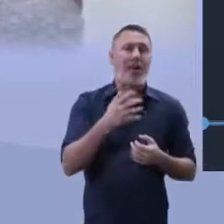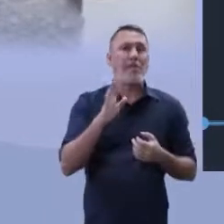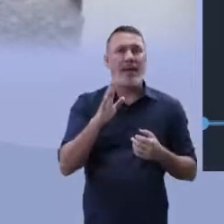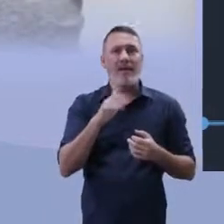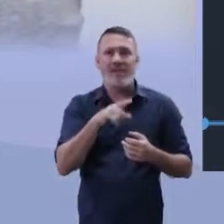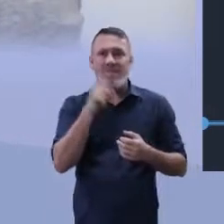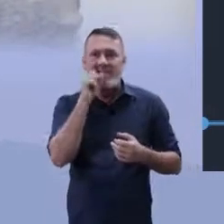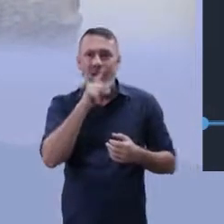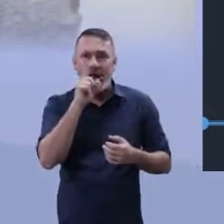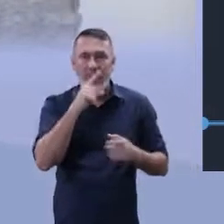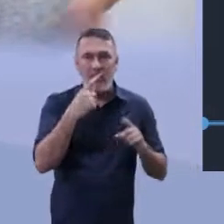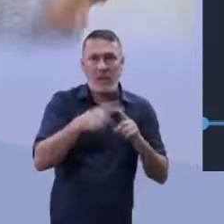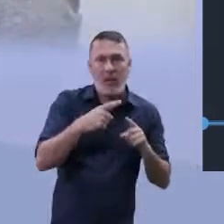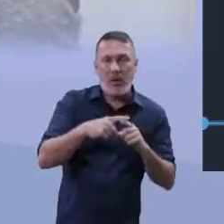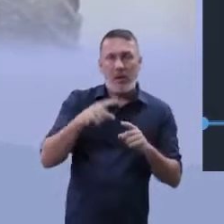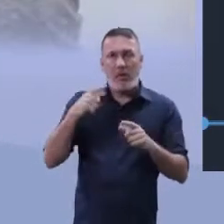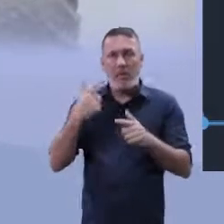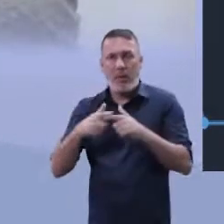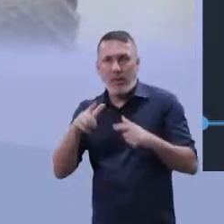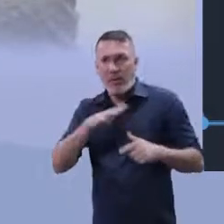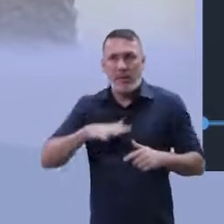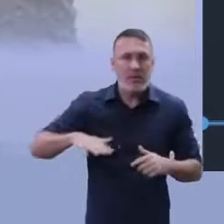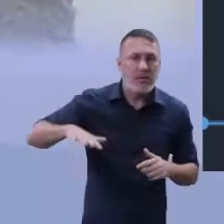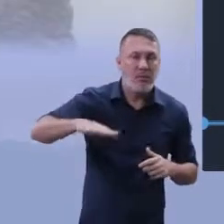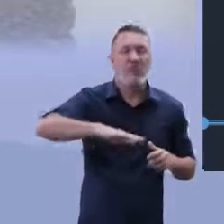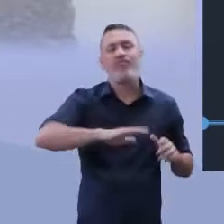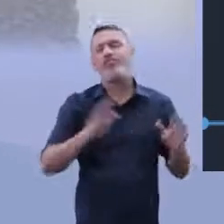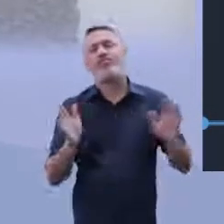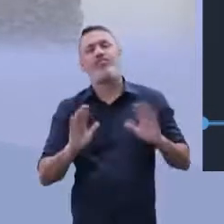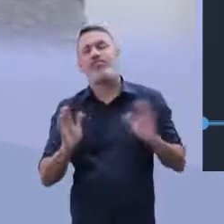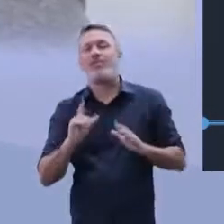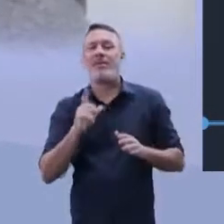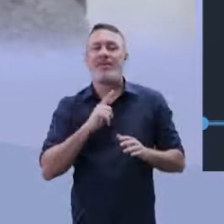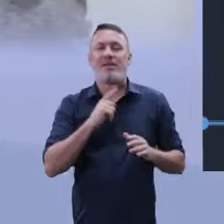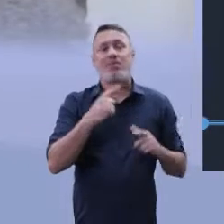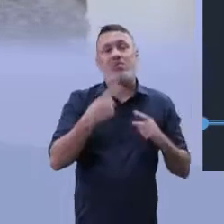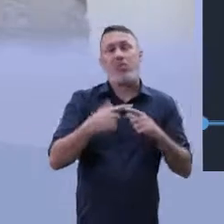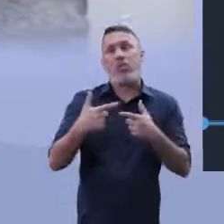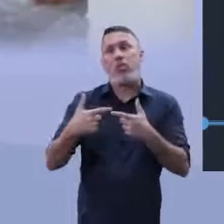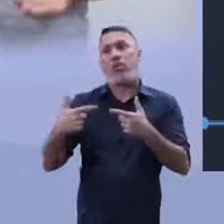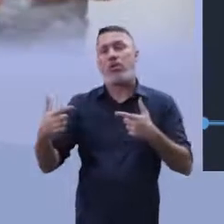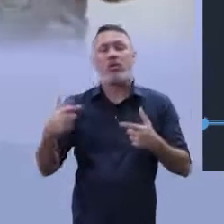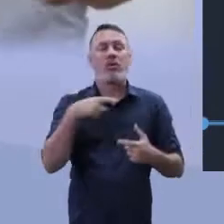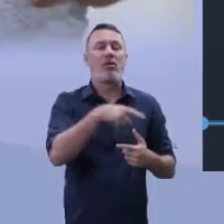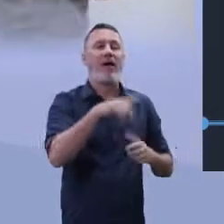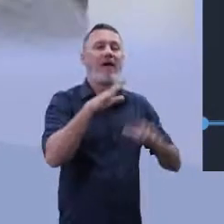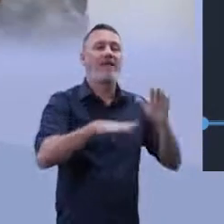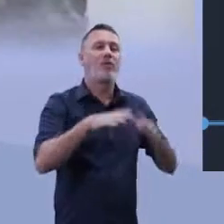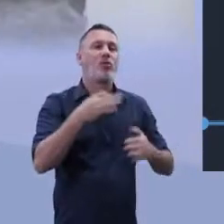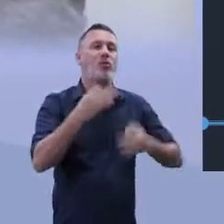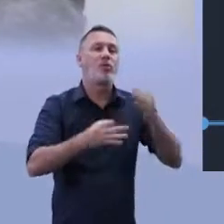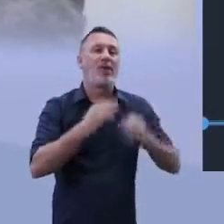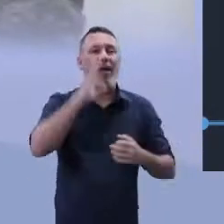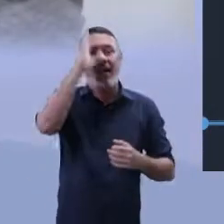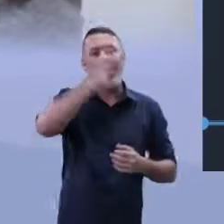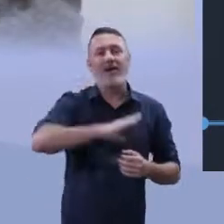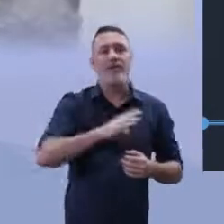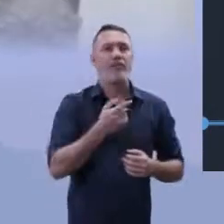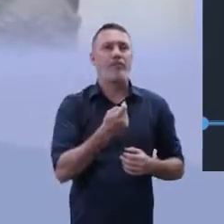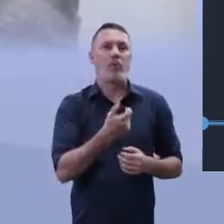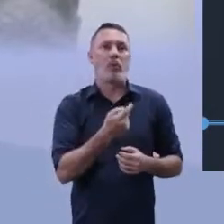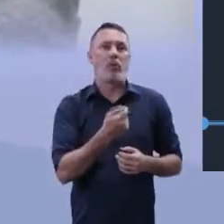Mas é falha não porque as pessoas estão lá, porque não trabalham, mas por conta da demanda que eles não conseguem resolver.